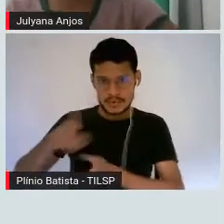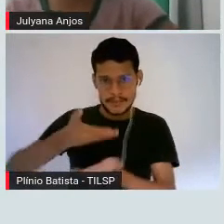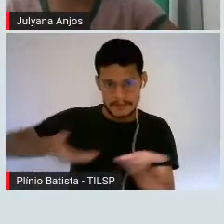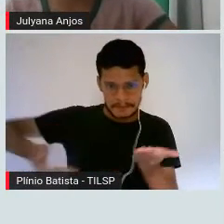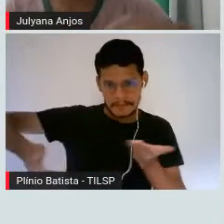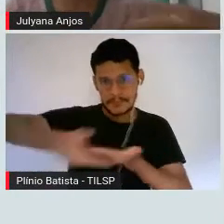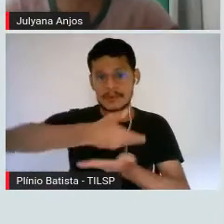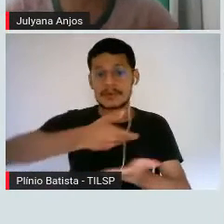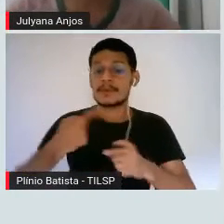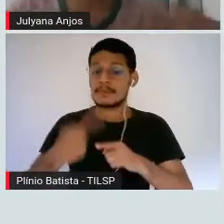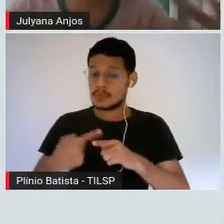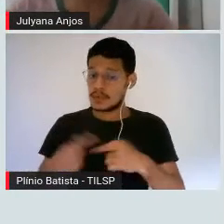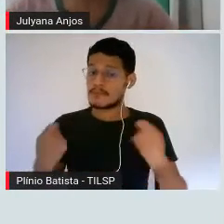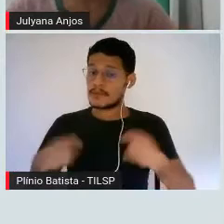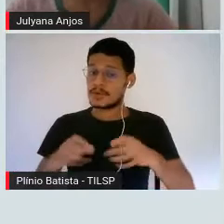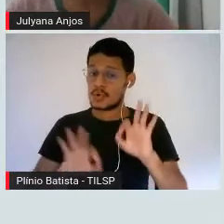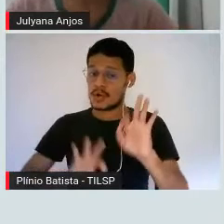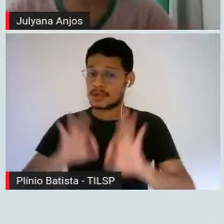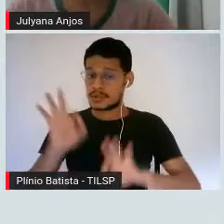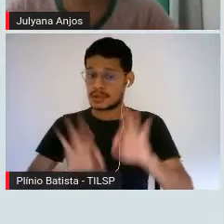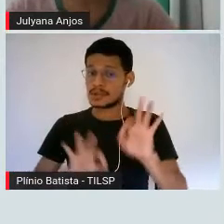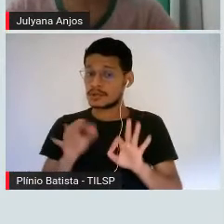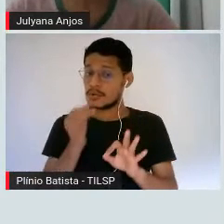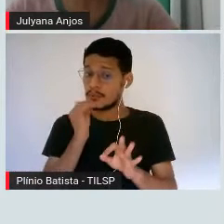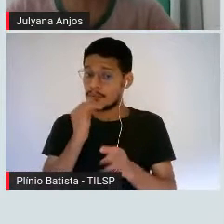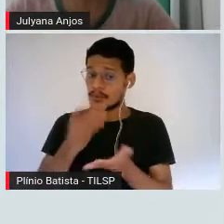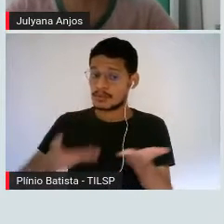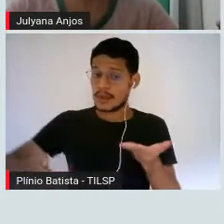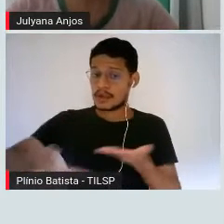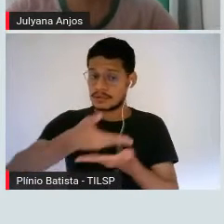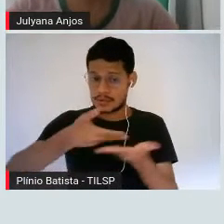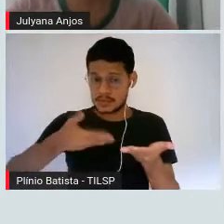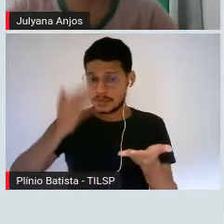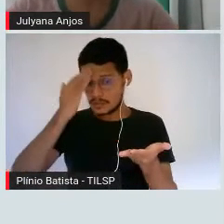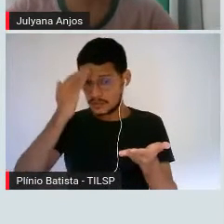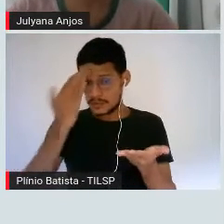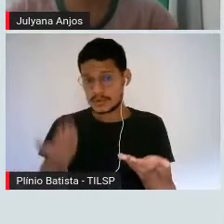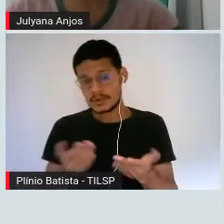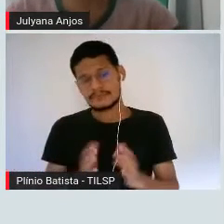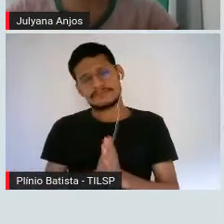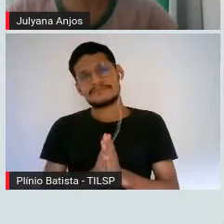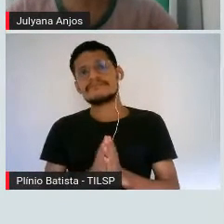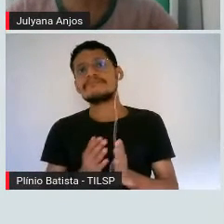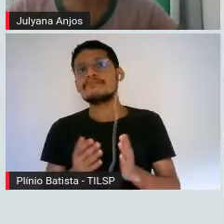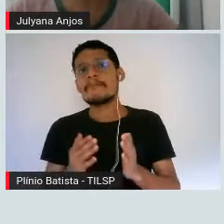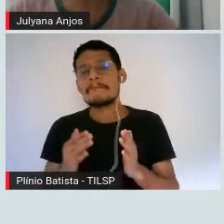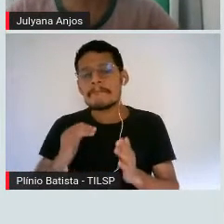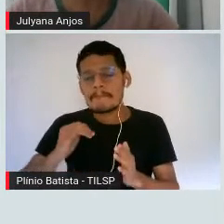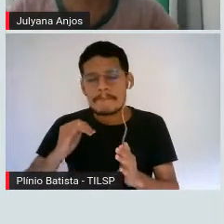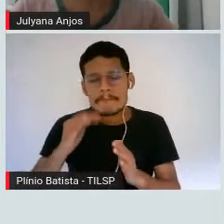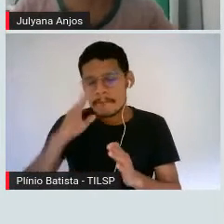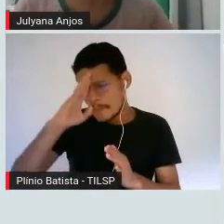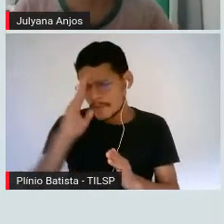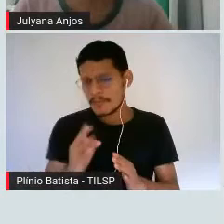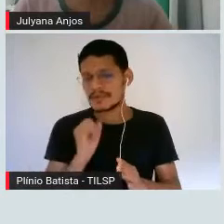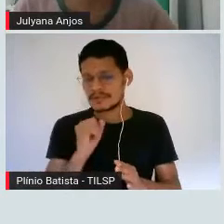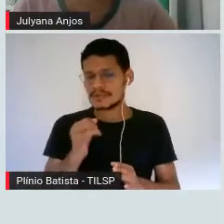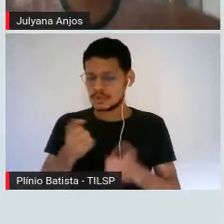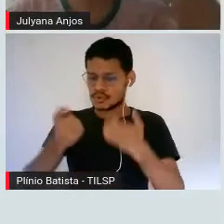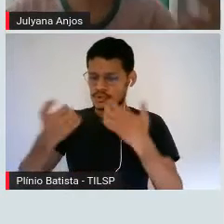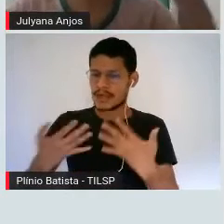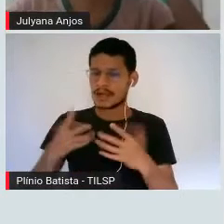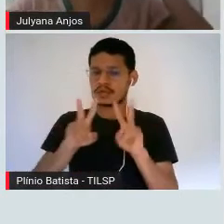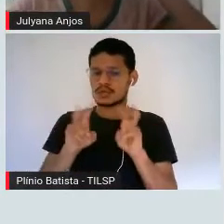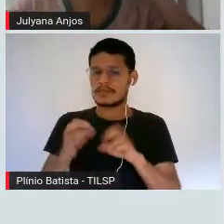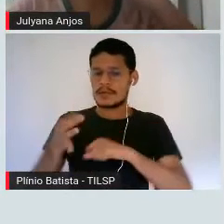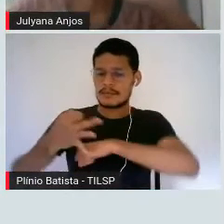organização naquelas interações, tá certo? Principalmente quando a gente está falando de moléculas, ok? Então,